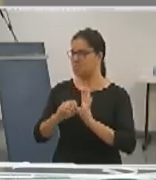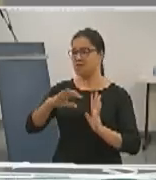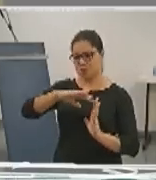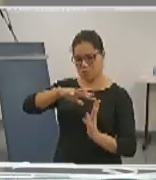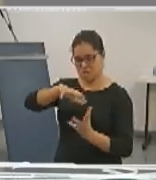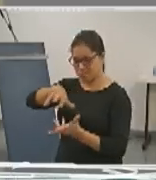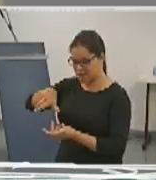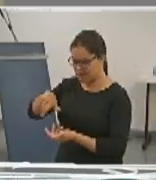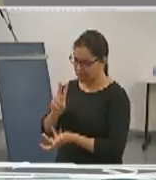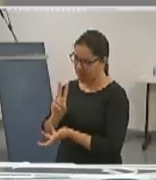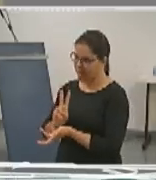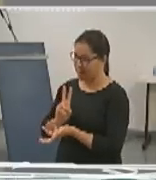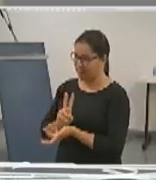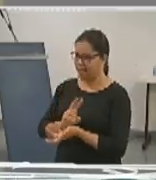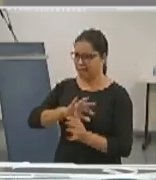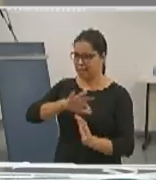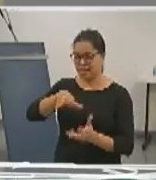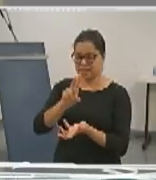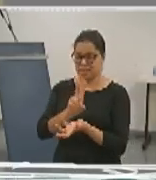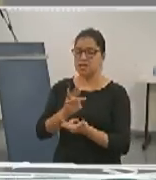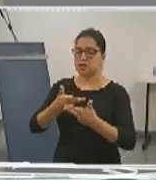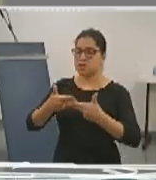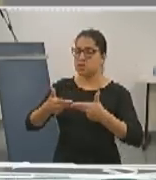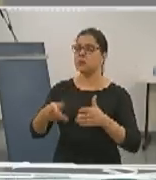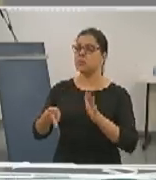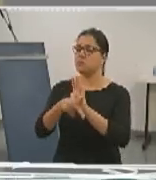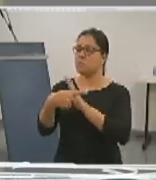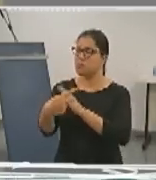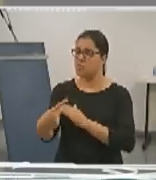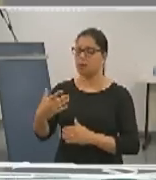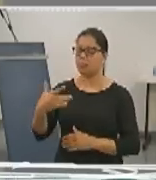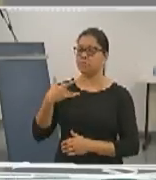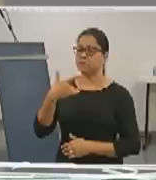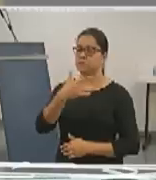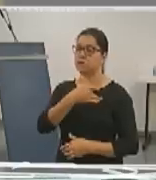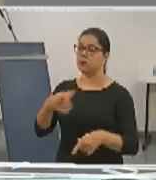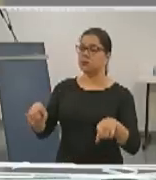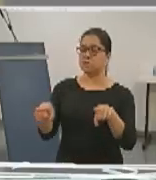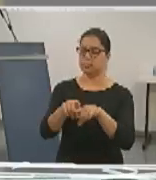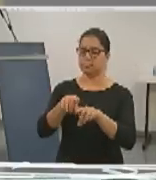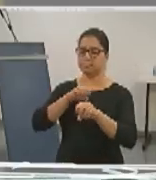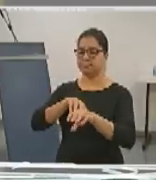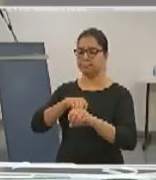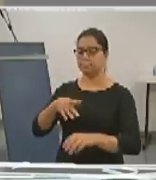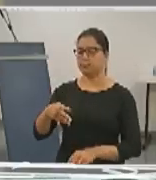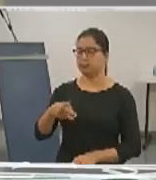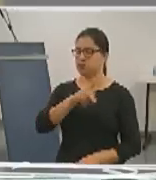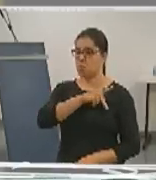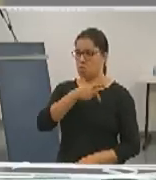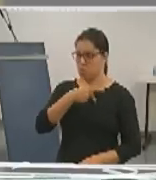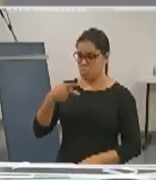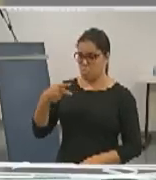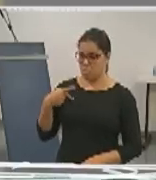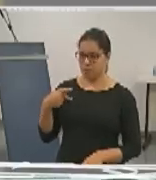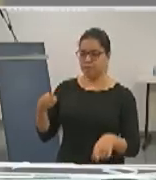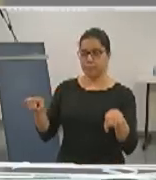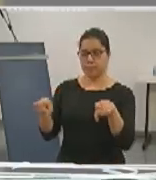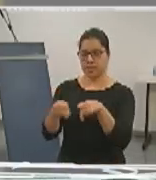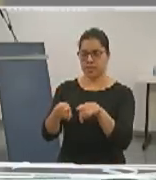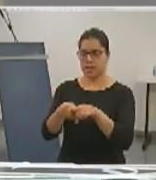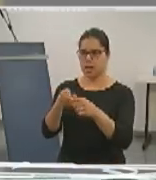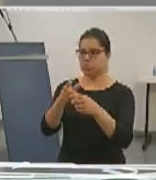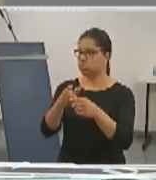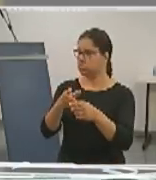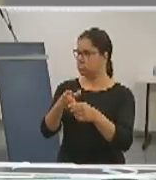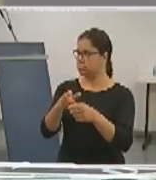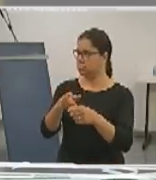enfrentar os problemas inerentes ao setor de saúde e educação públicas. E a resposta a esses desafios será um